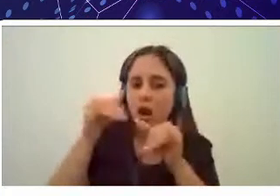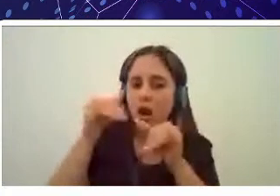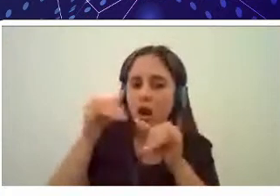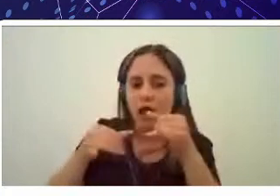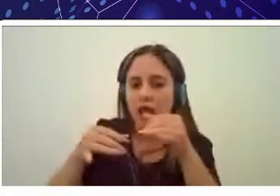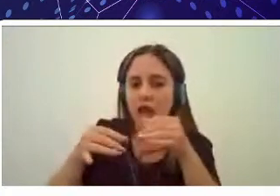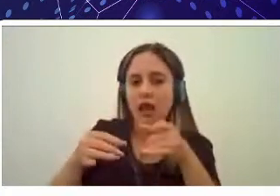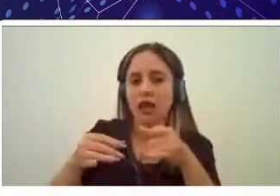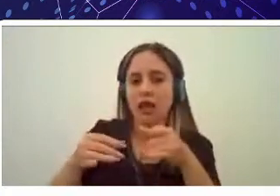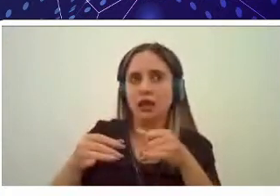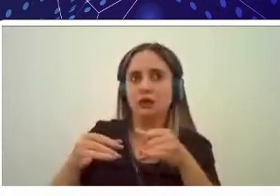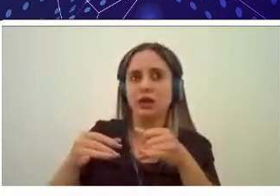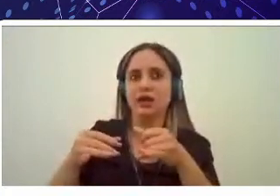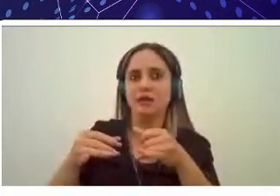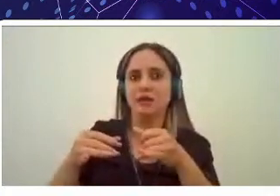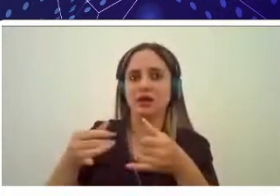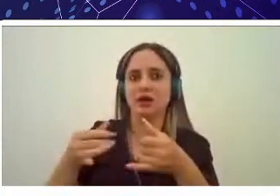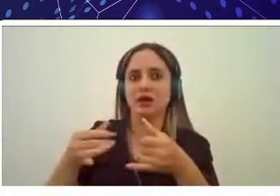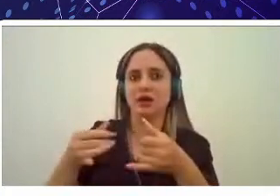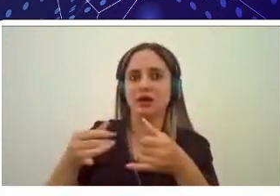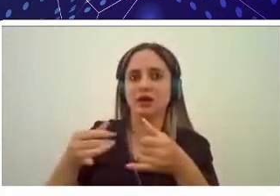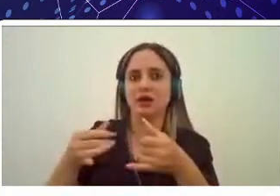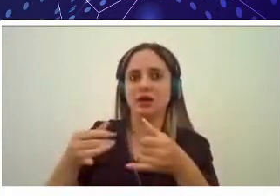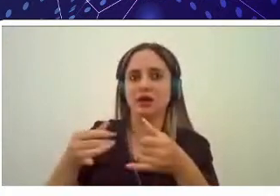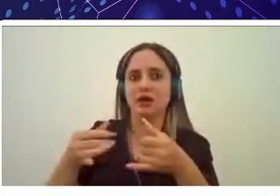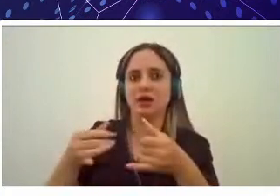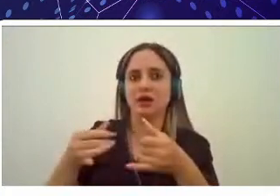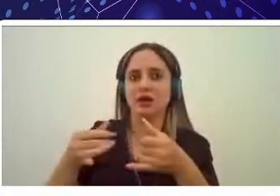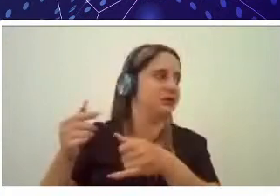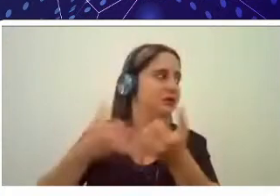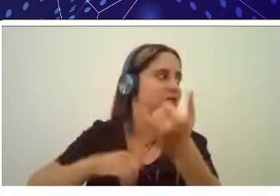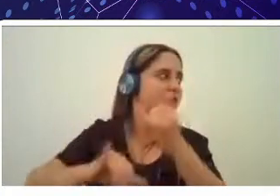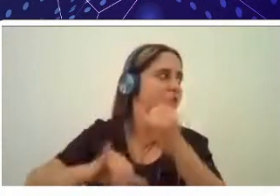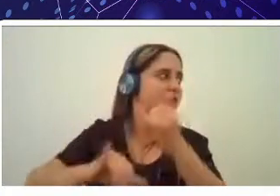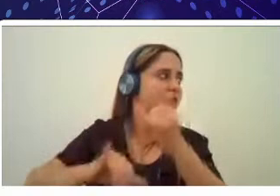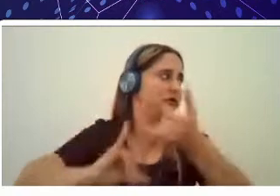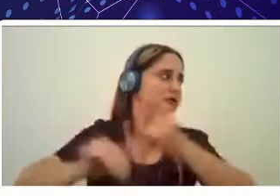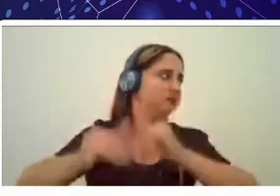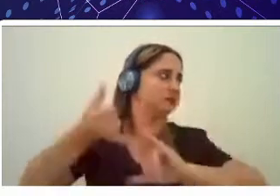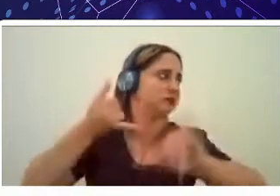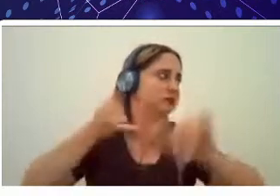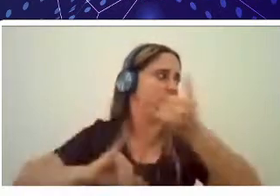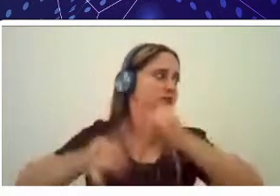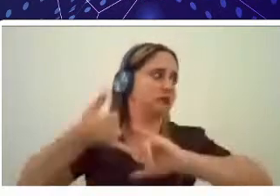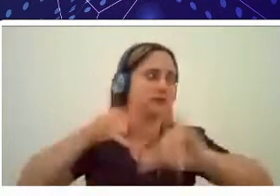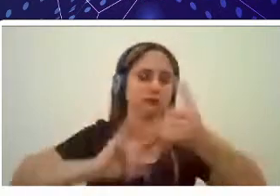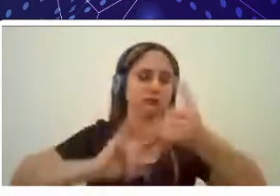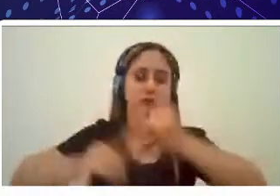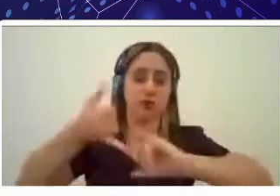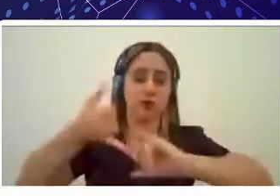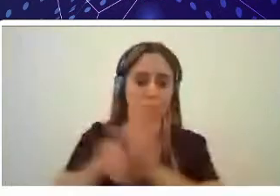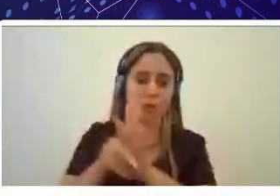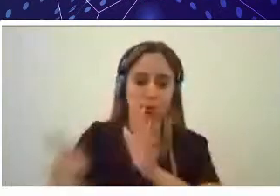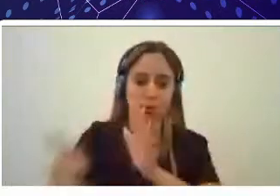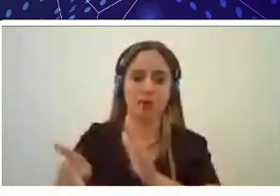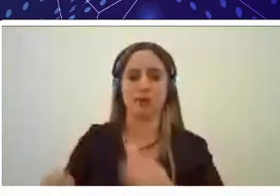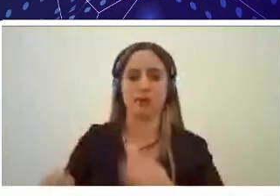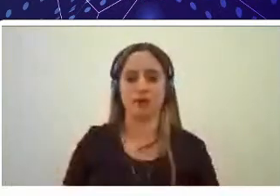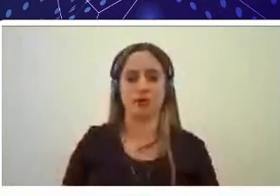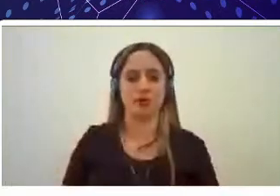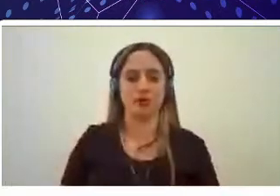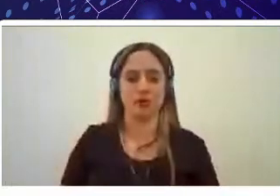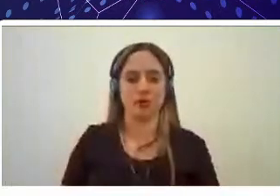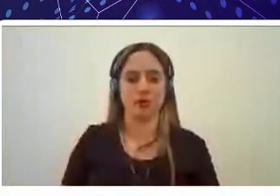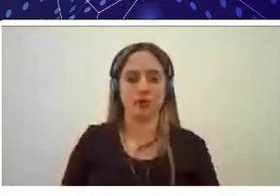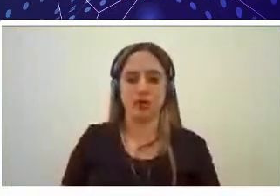trabalhando bastante na análise de alimentos correlacionados a isso na parte hematológica a professora Mônica vem trabalhando